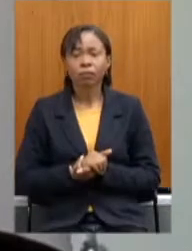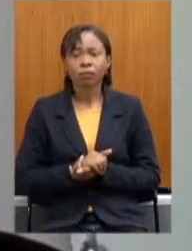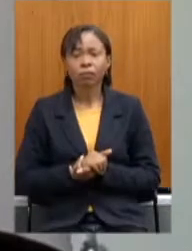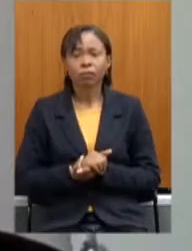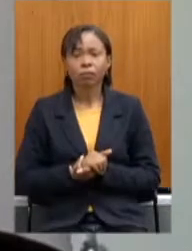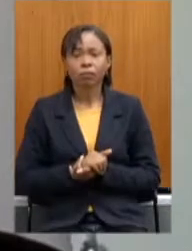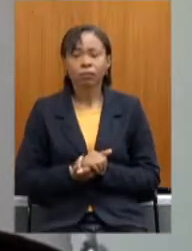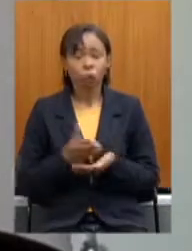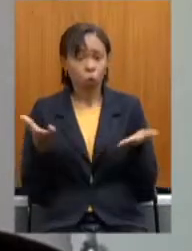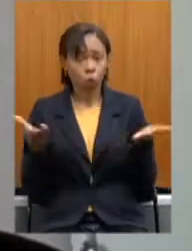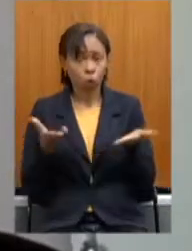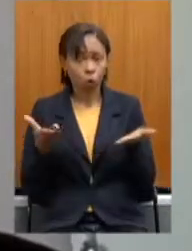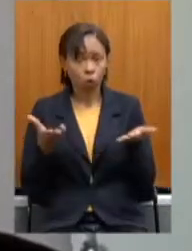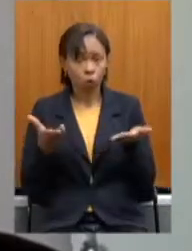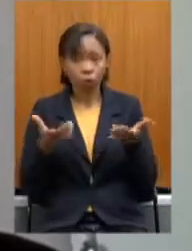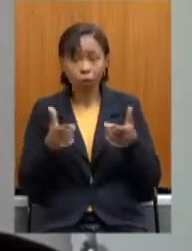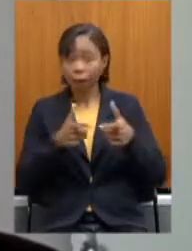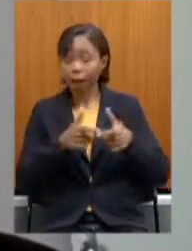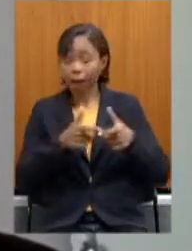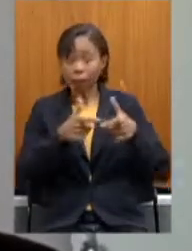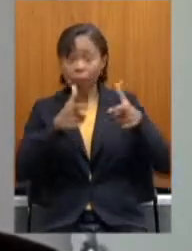hoje na Assembleia,